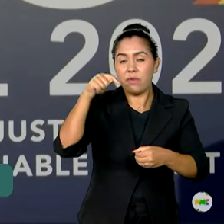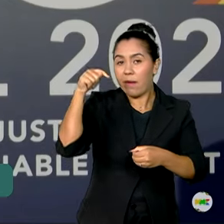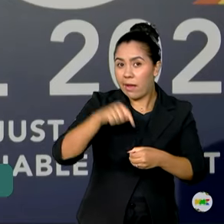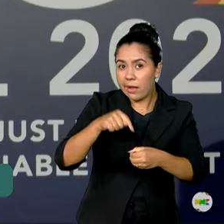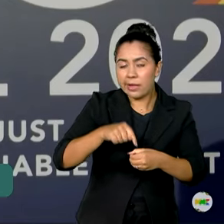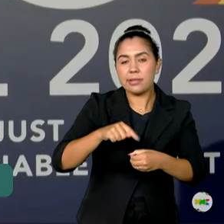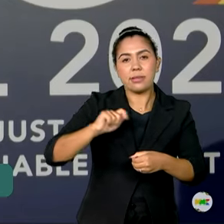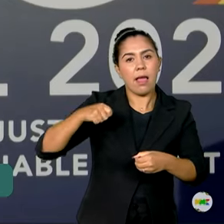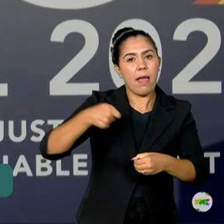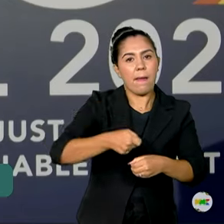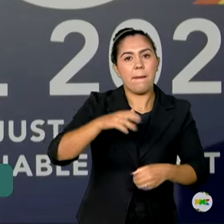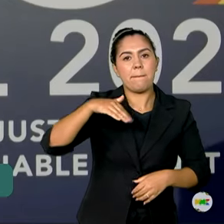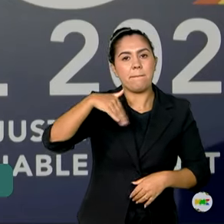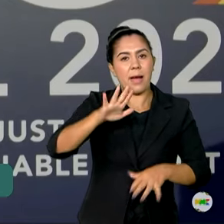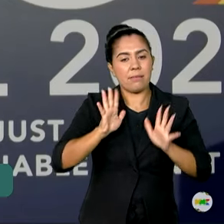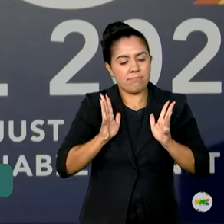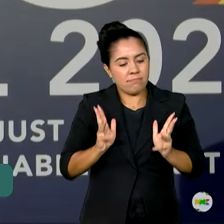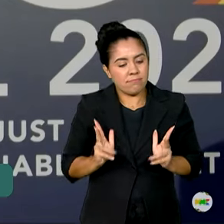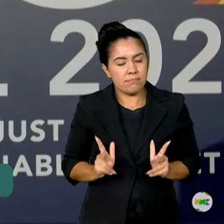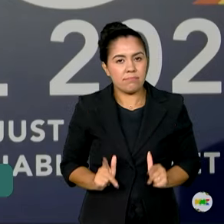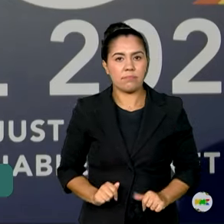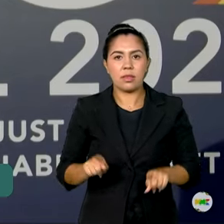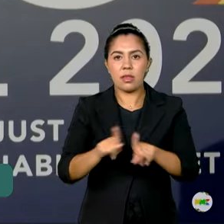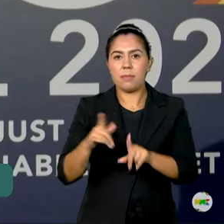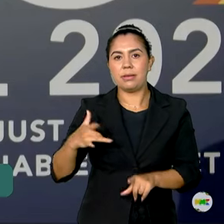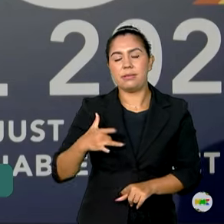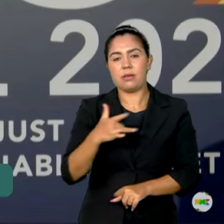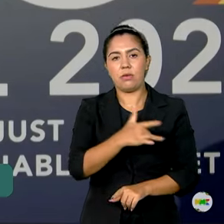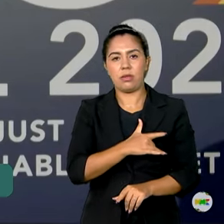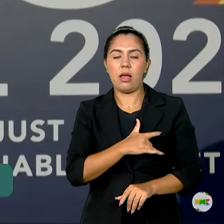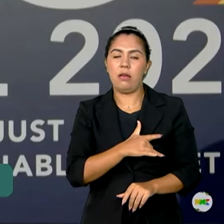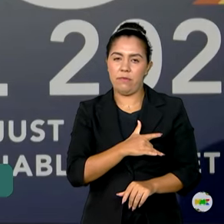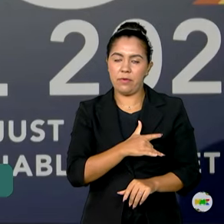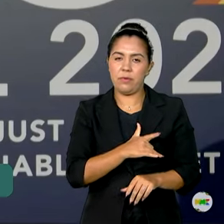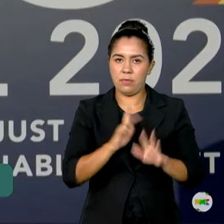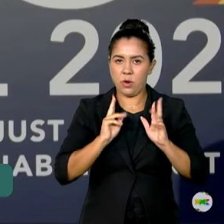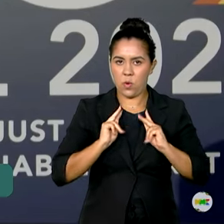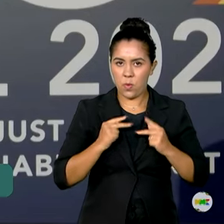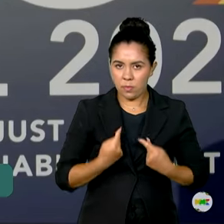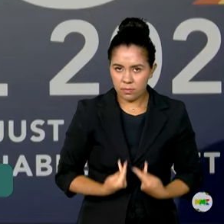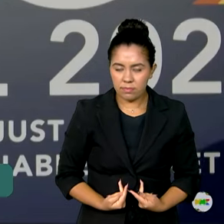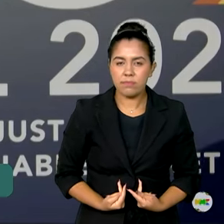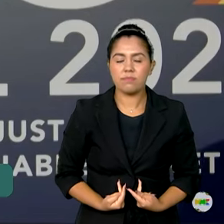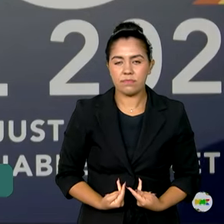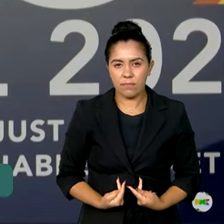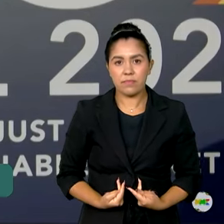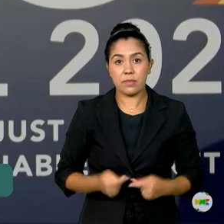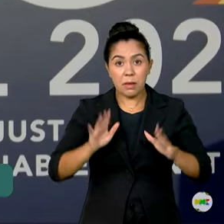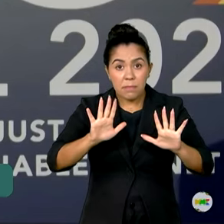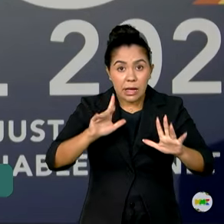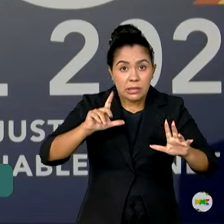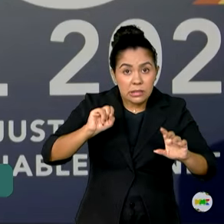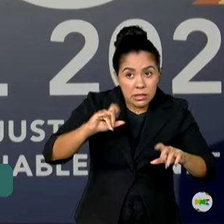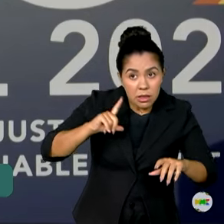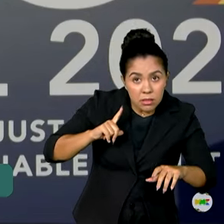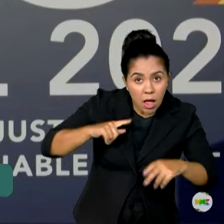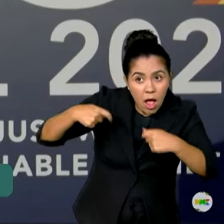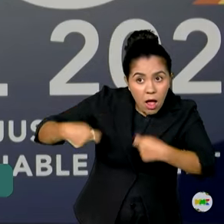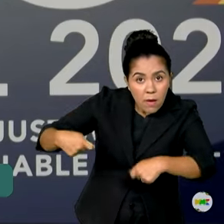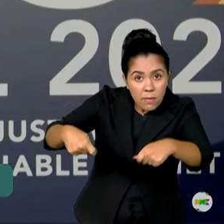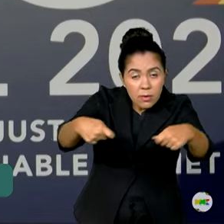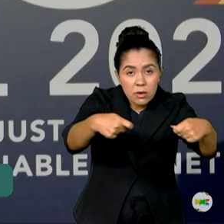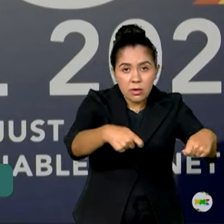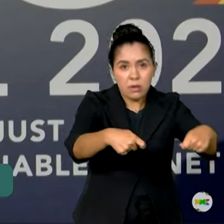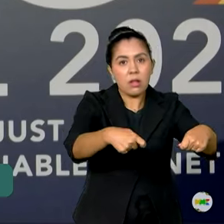saudáveis à humanidade. Agora, enquanto houver demanda, não pode o Brasil